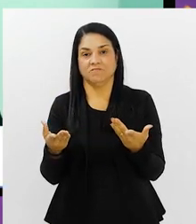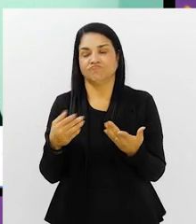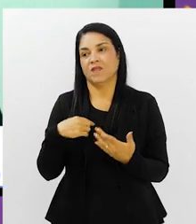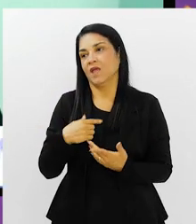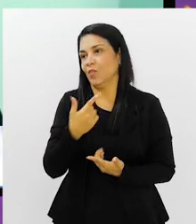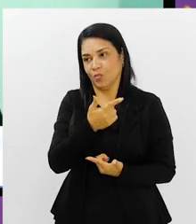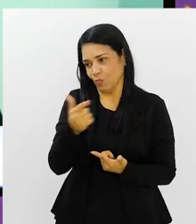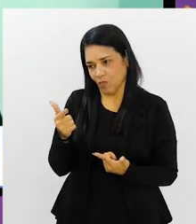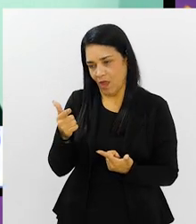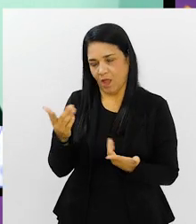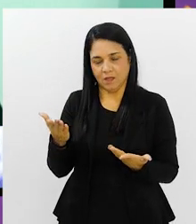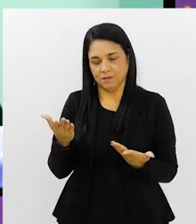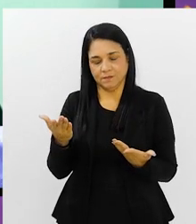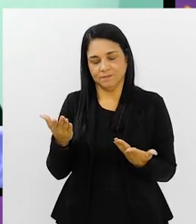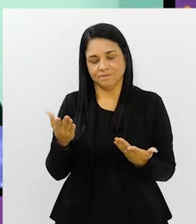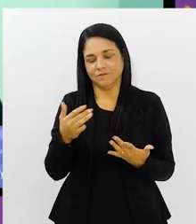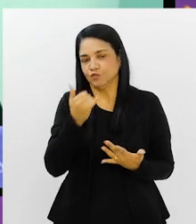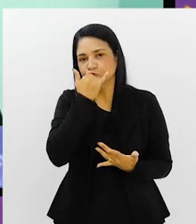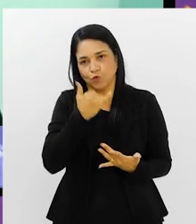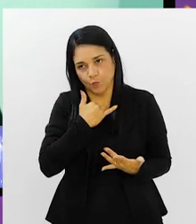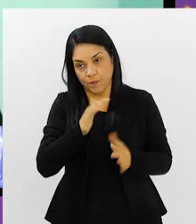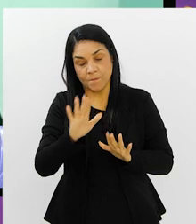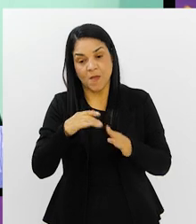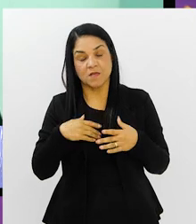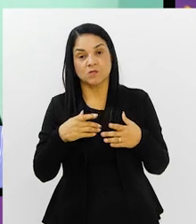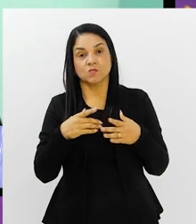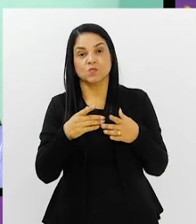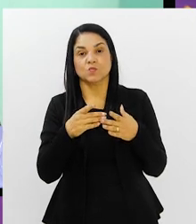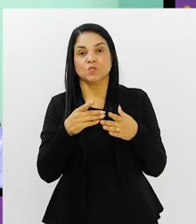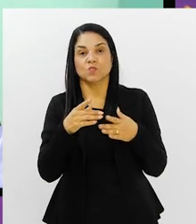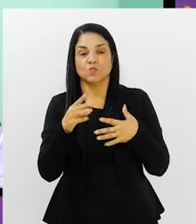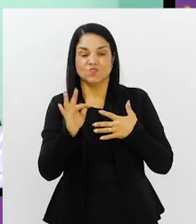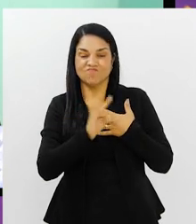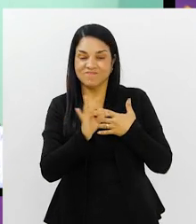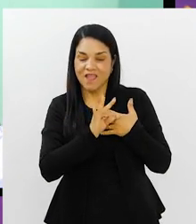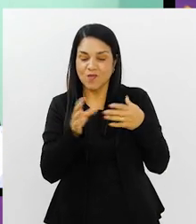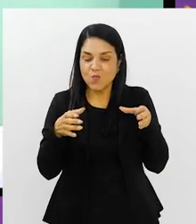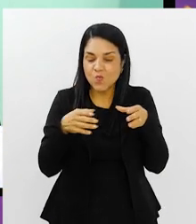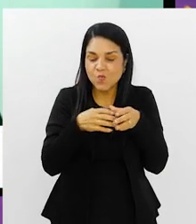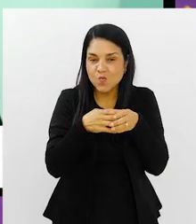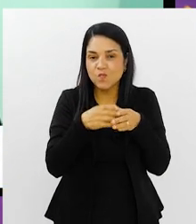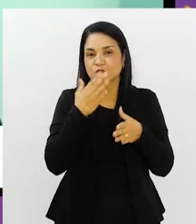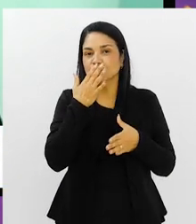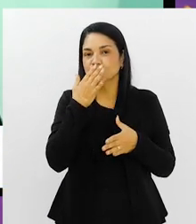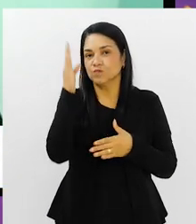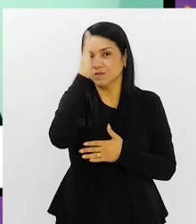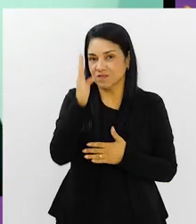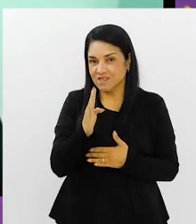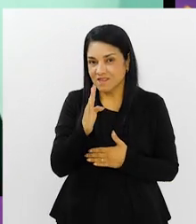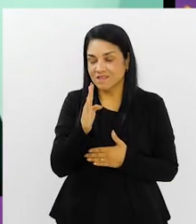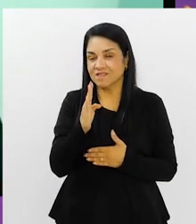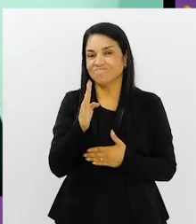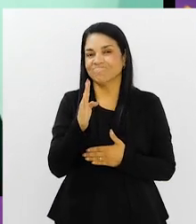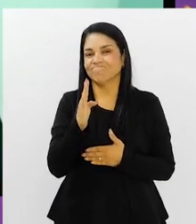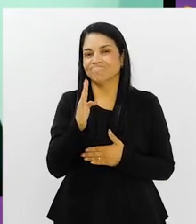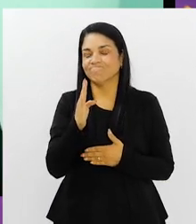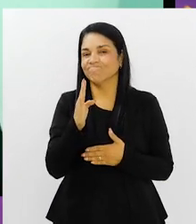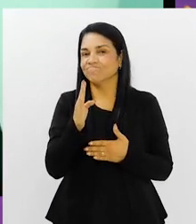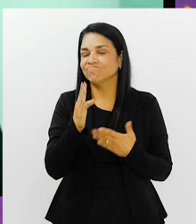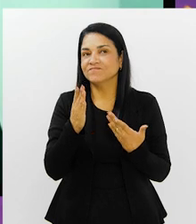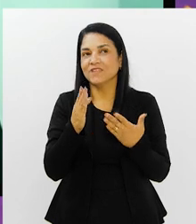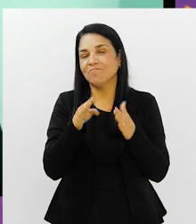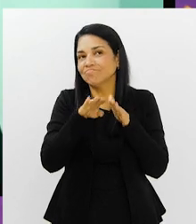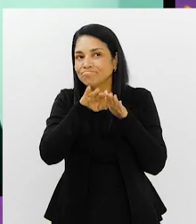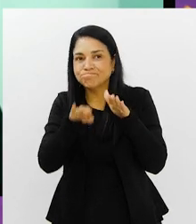Mas eu quero que você entenda uma coisa. O nosso nível técnico é muito baixo. O nível técnico do futebol